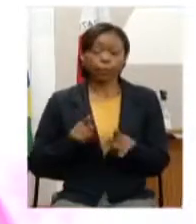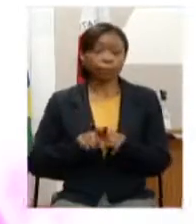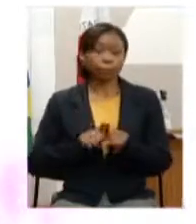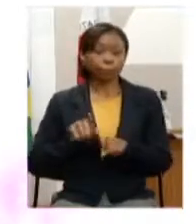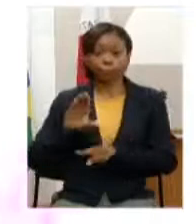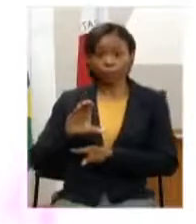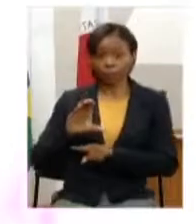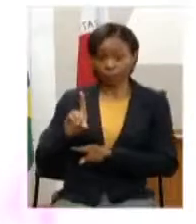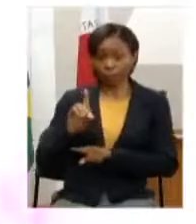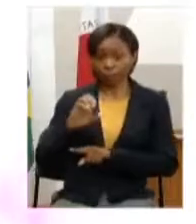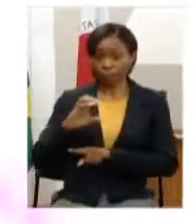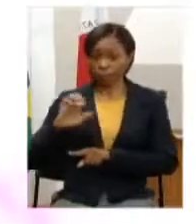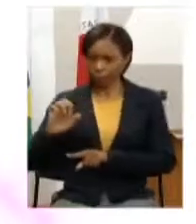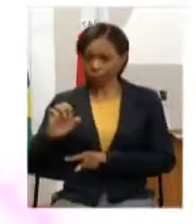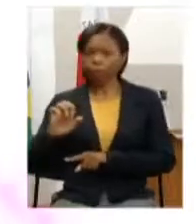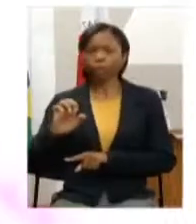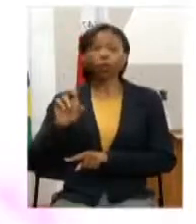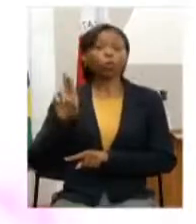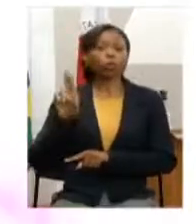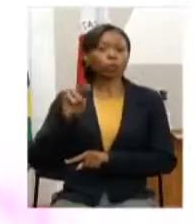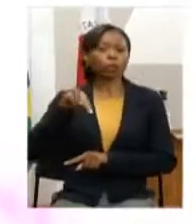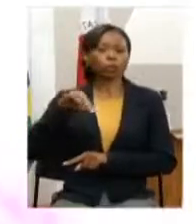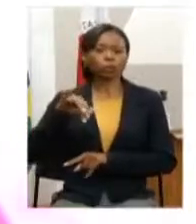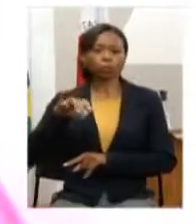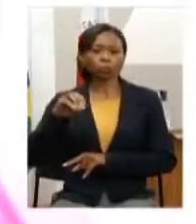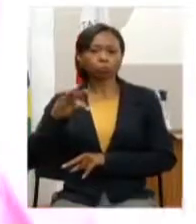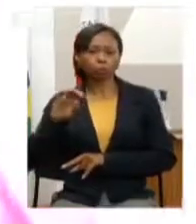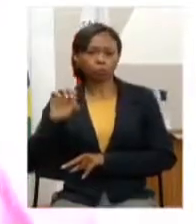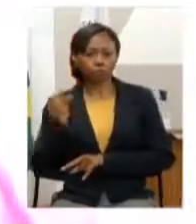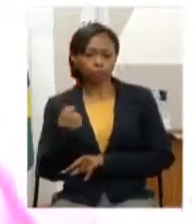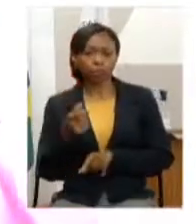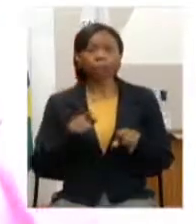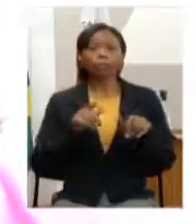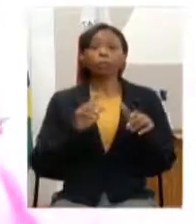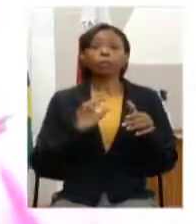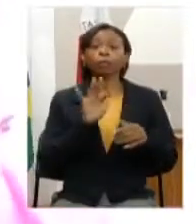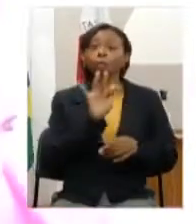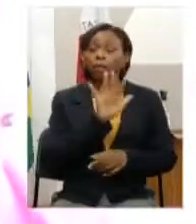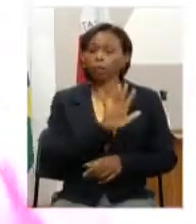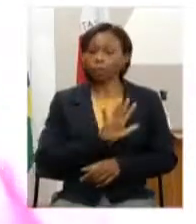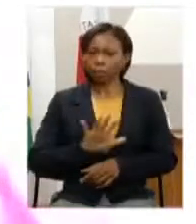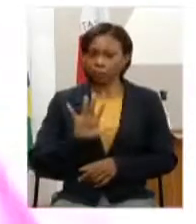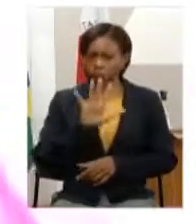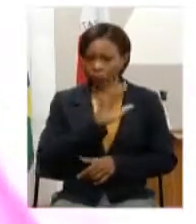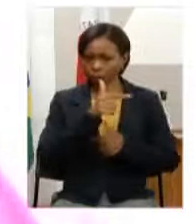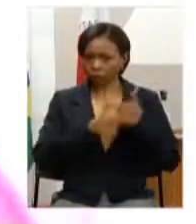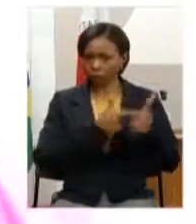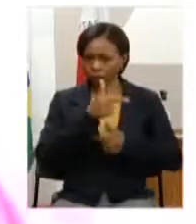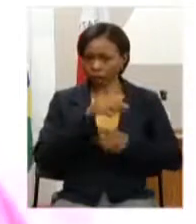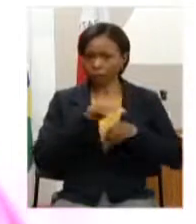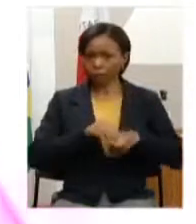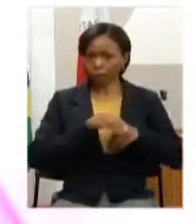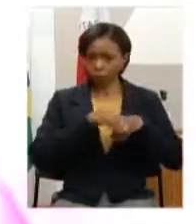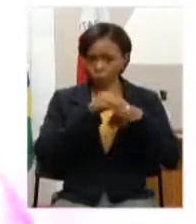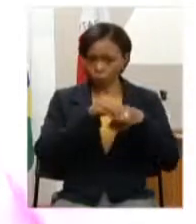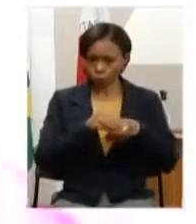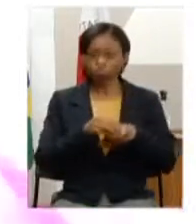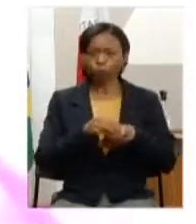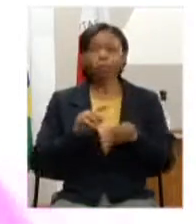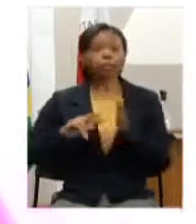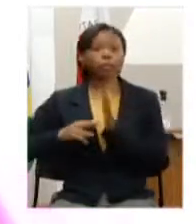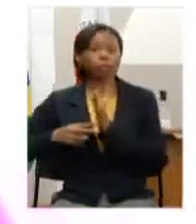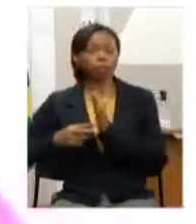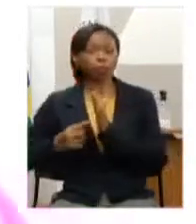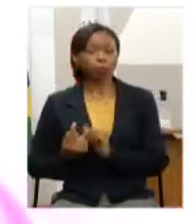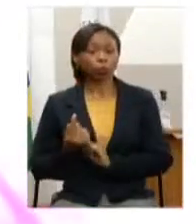UNI Montes Federação dos Trabalhadores na Agricultura do Estado de Minas Gerais FETAENG Sindicato Único dos